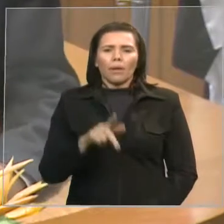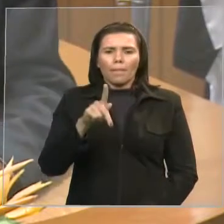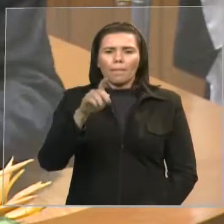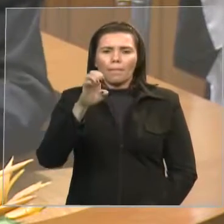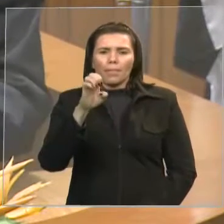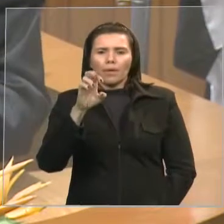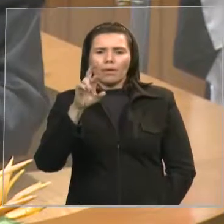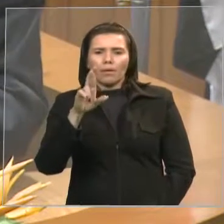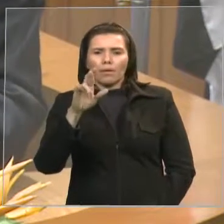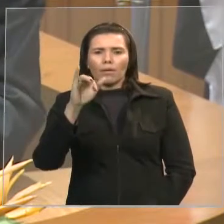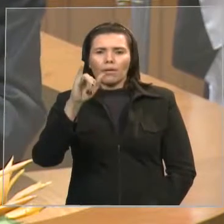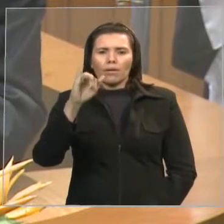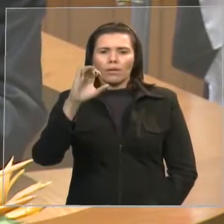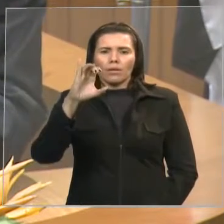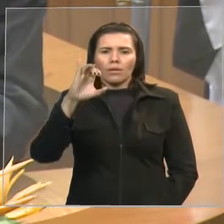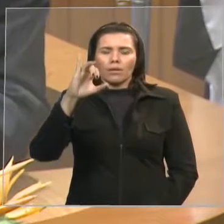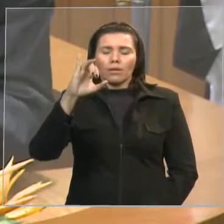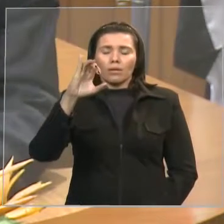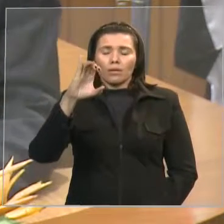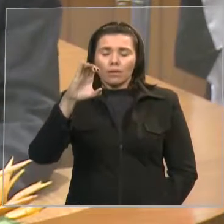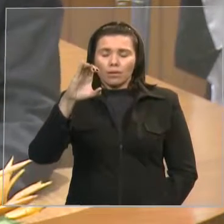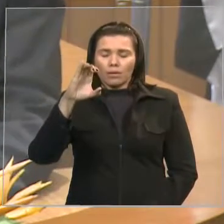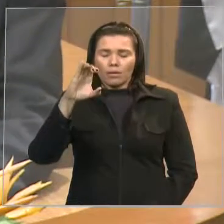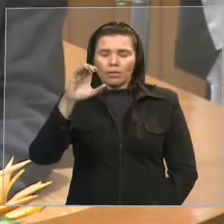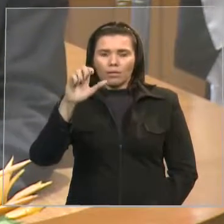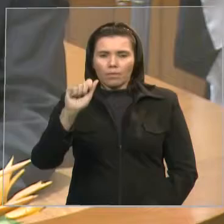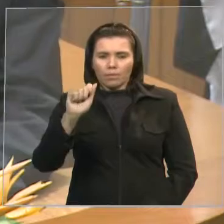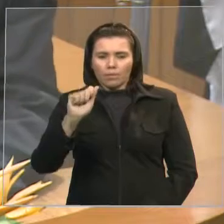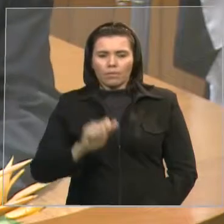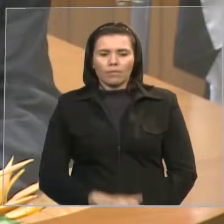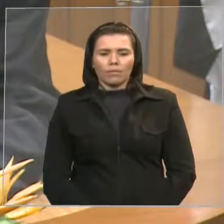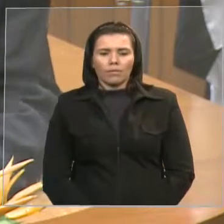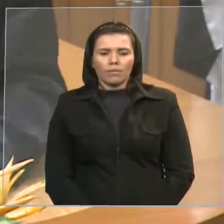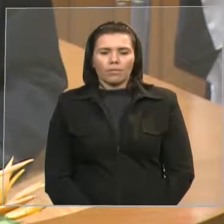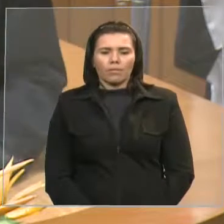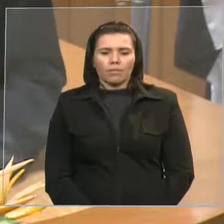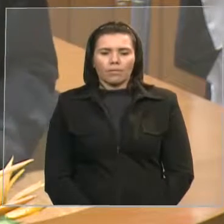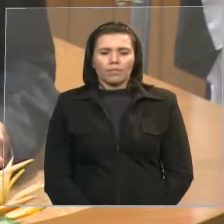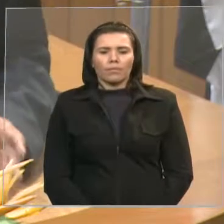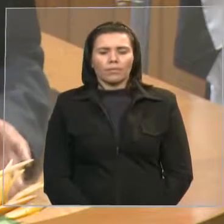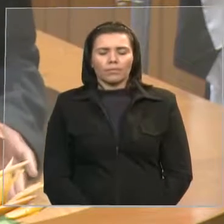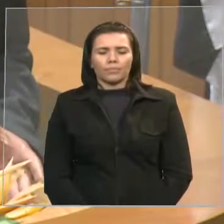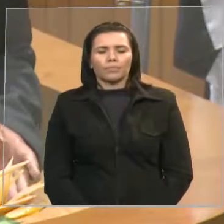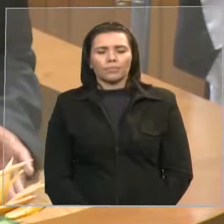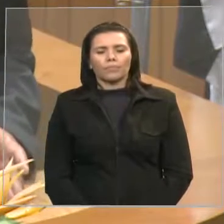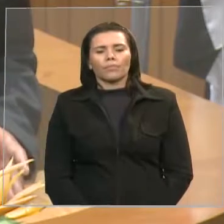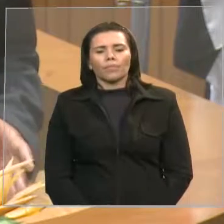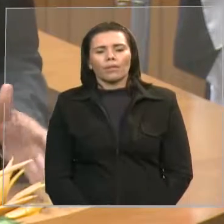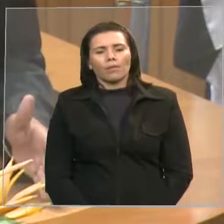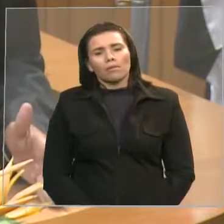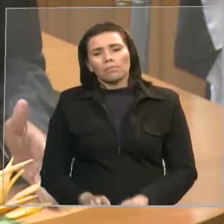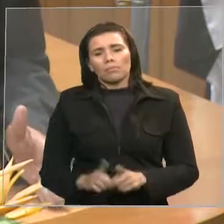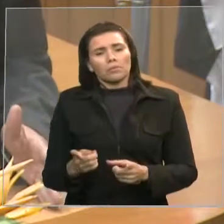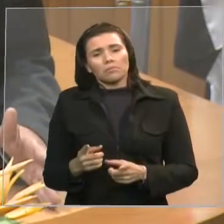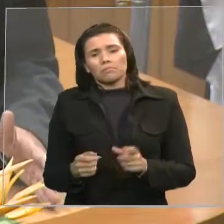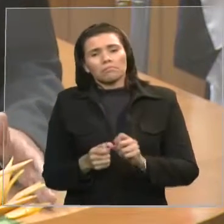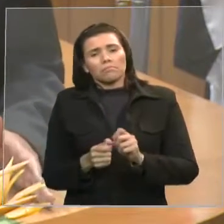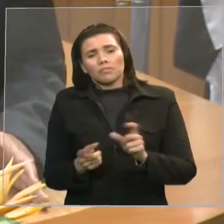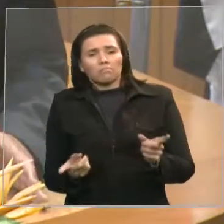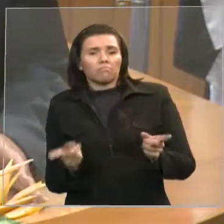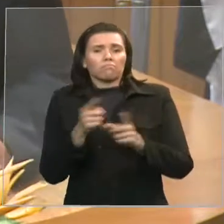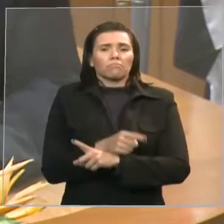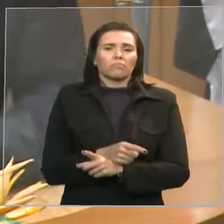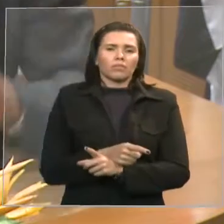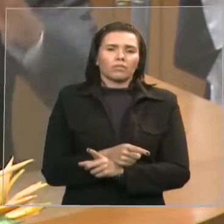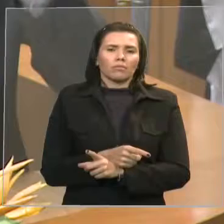imediatamente corrigido e a justiça restabelecida que é a garantia do prefeito Idalesso